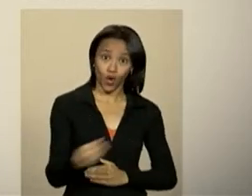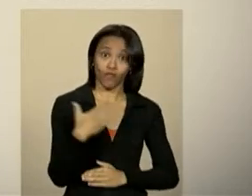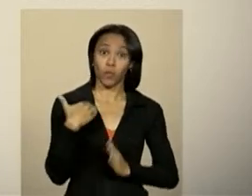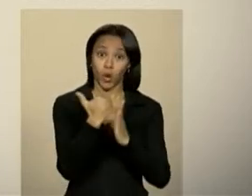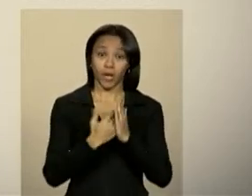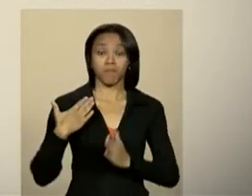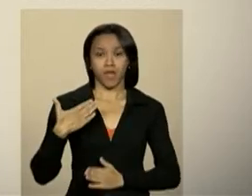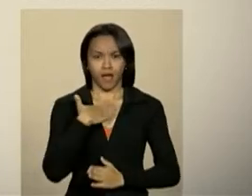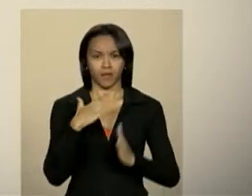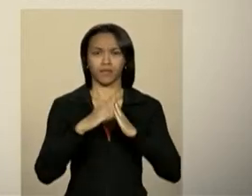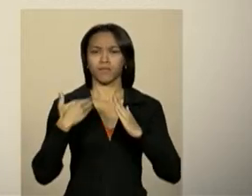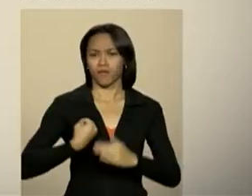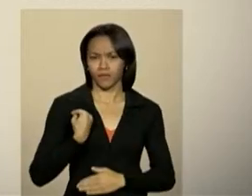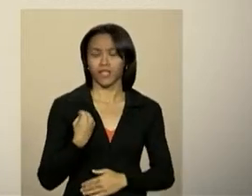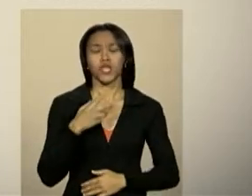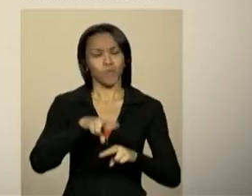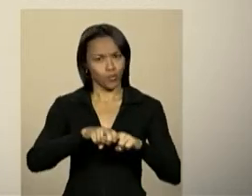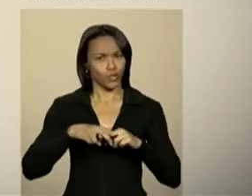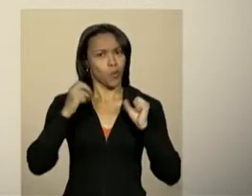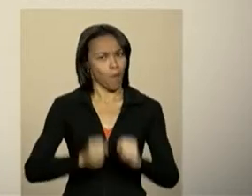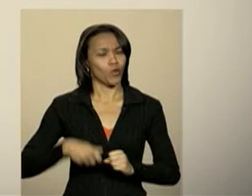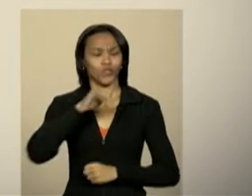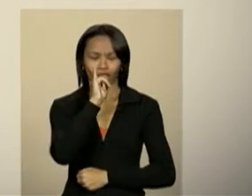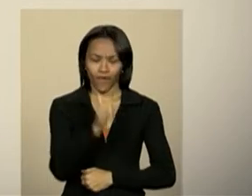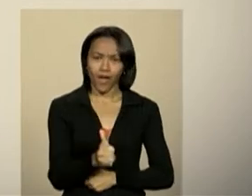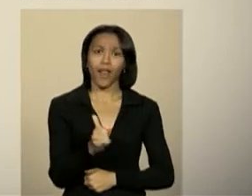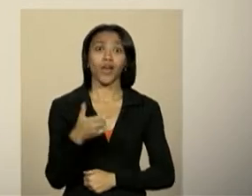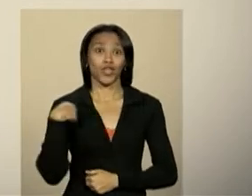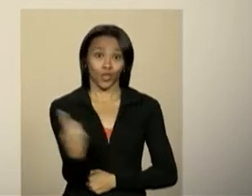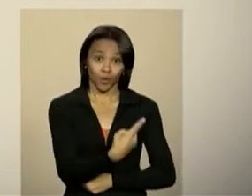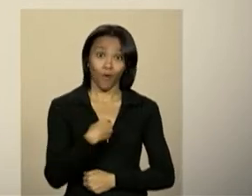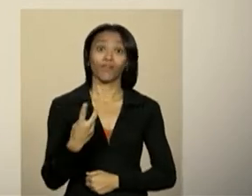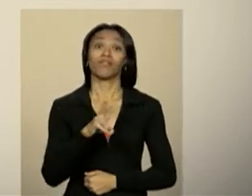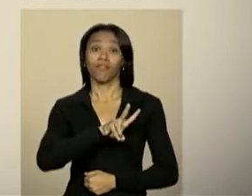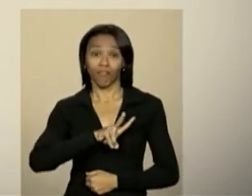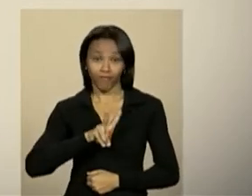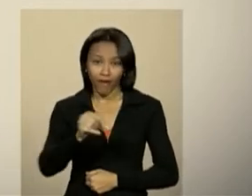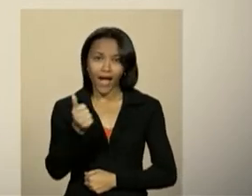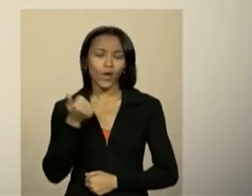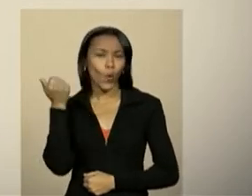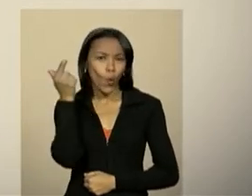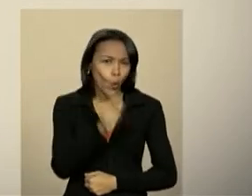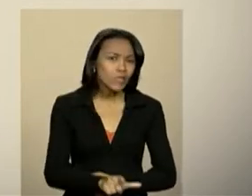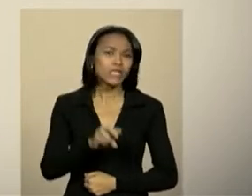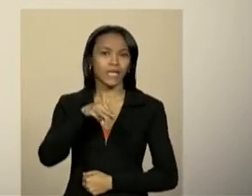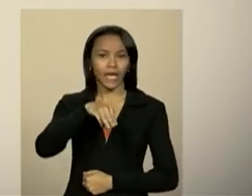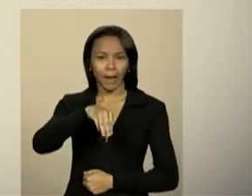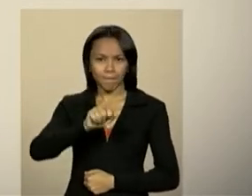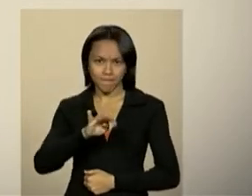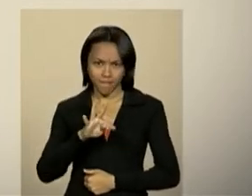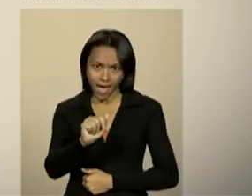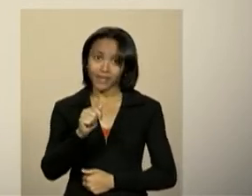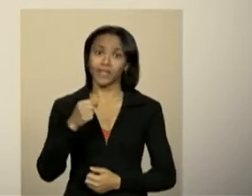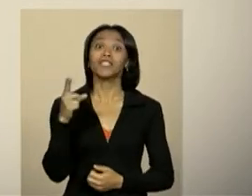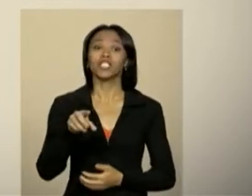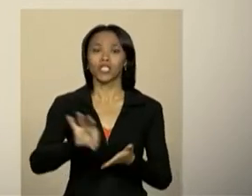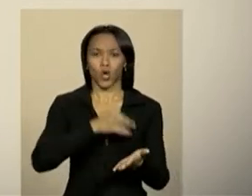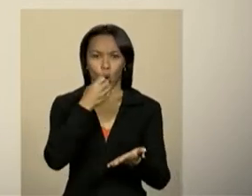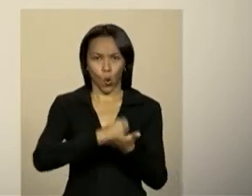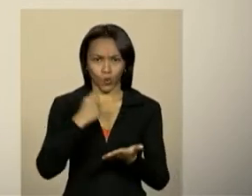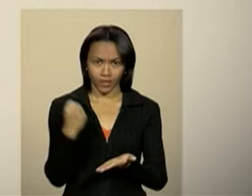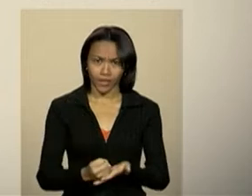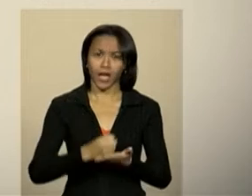Casa Minha Vida. E, por isso, eu posso te dizer, Luciano, nós vamos atingir a meta de contratar